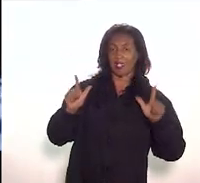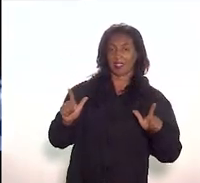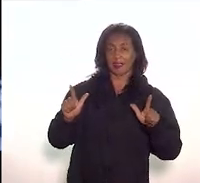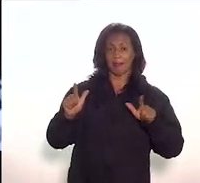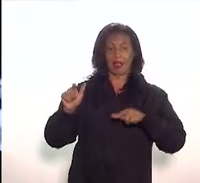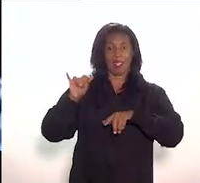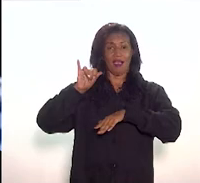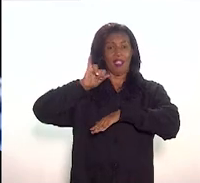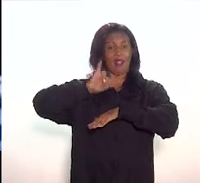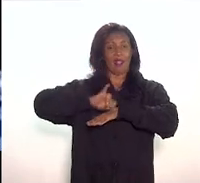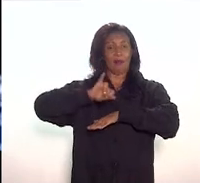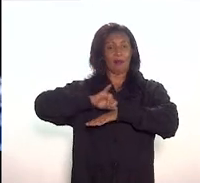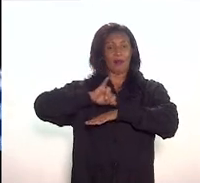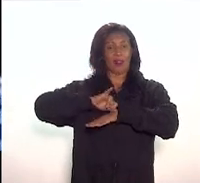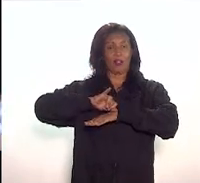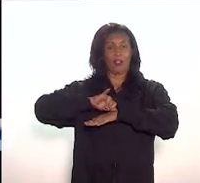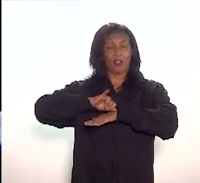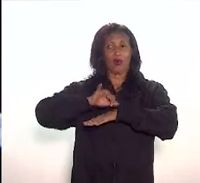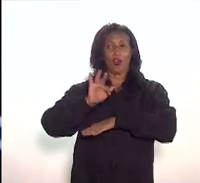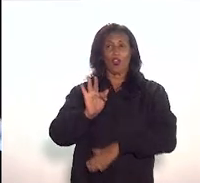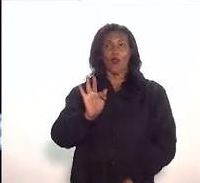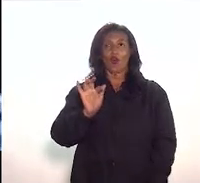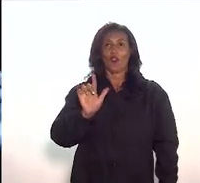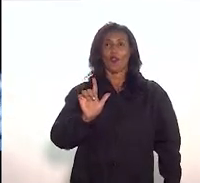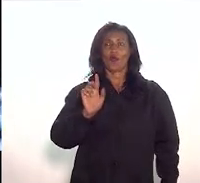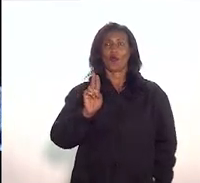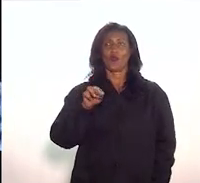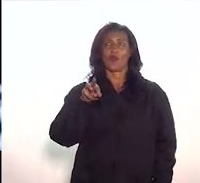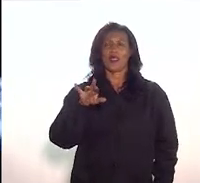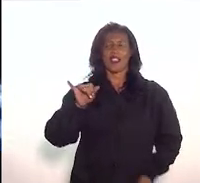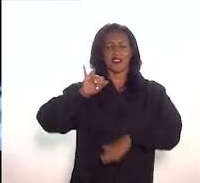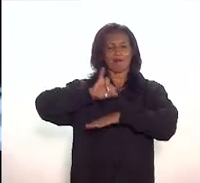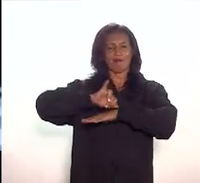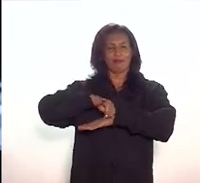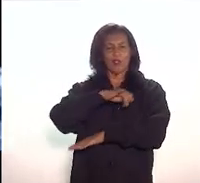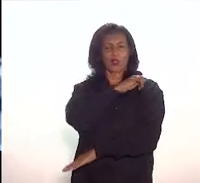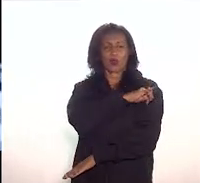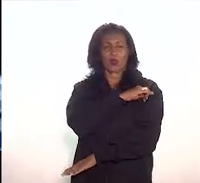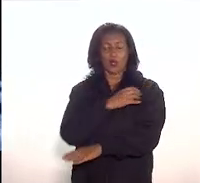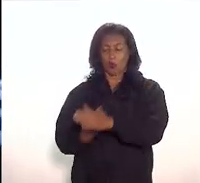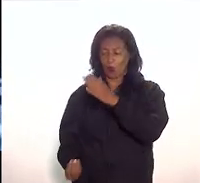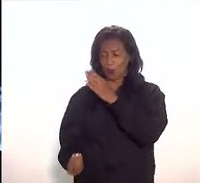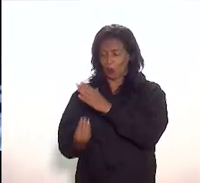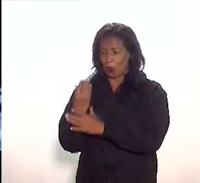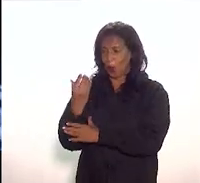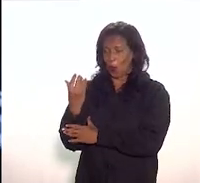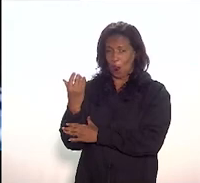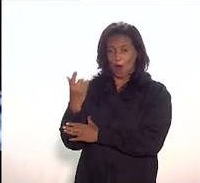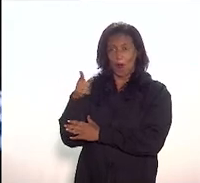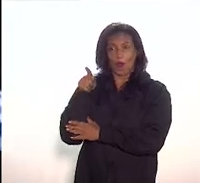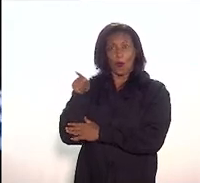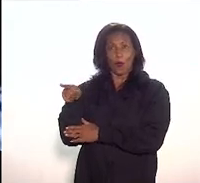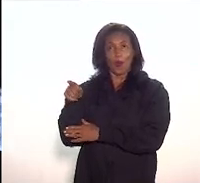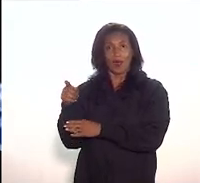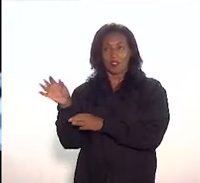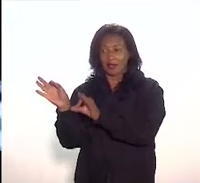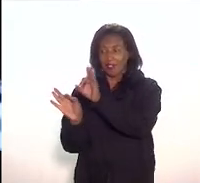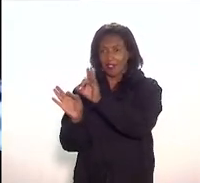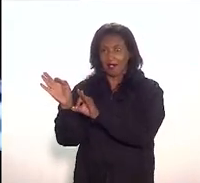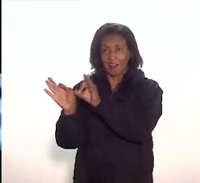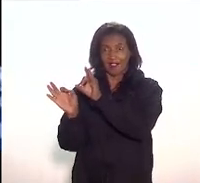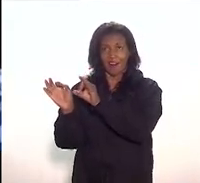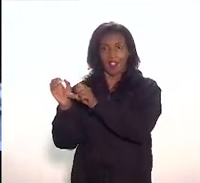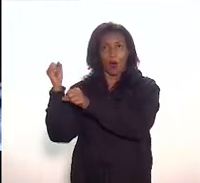capital fluminense, sendo que há 99 anos quando o Palácio Tiradentes estava sendo construído, o Congresso estava legislando sobre mudar a própria